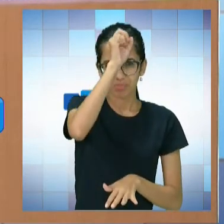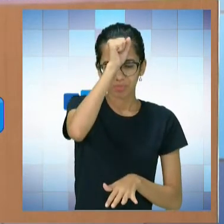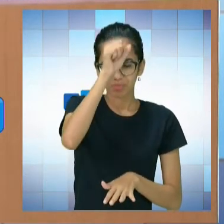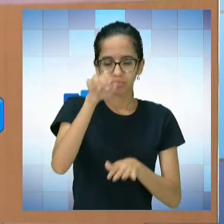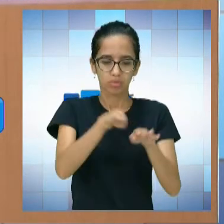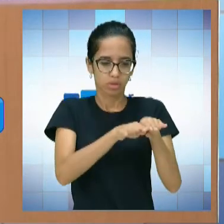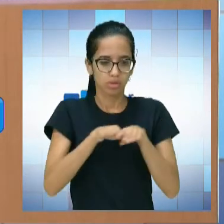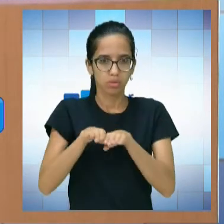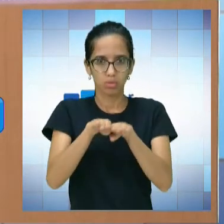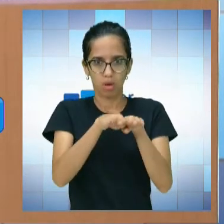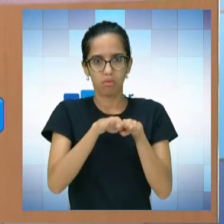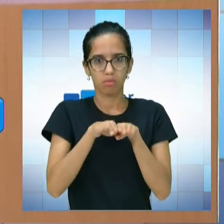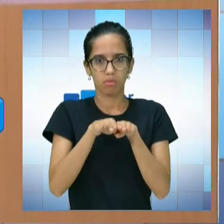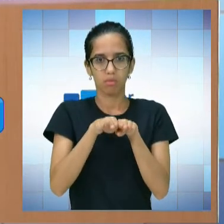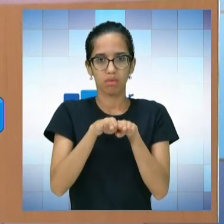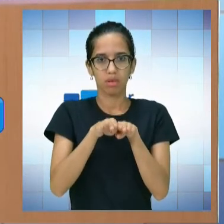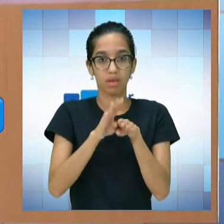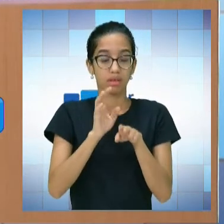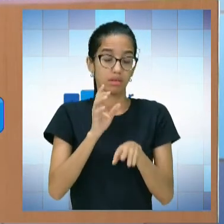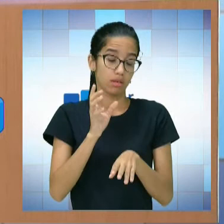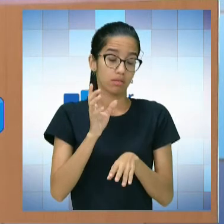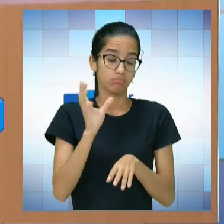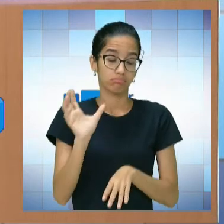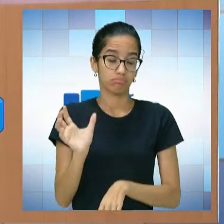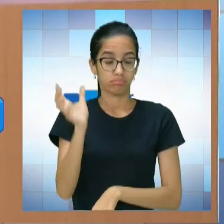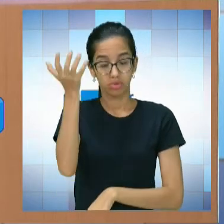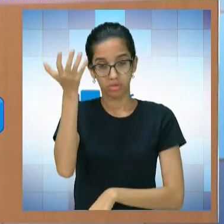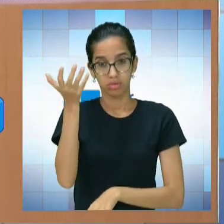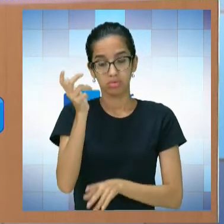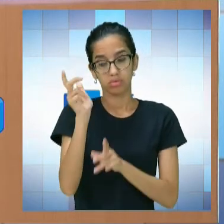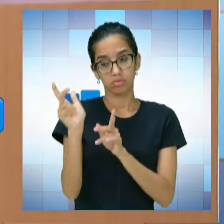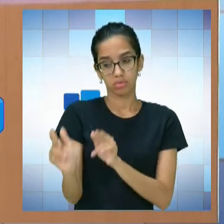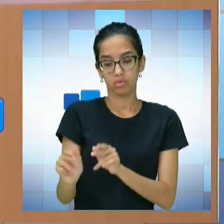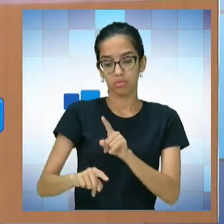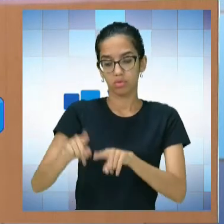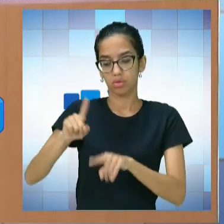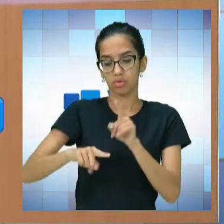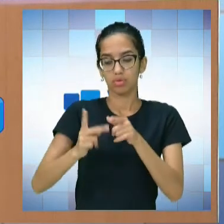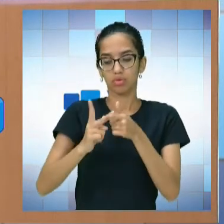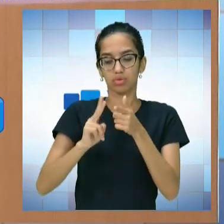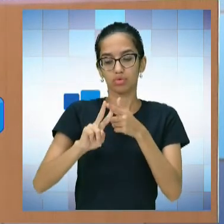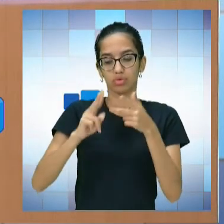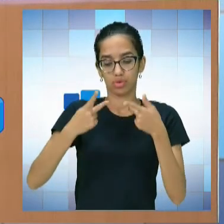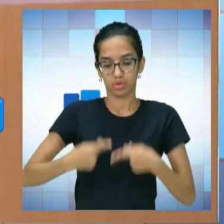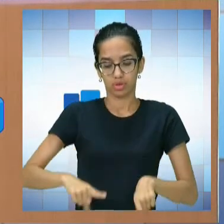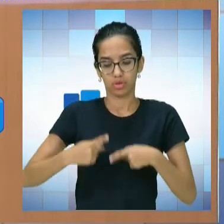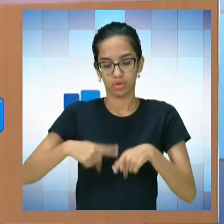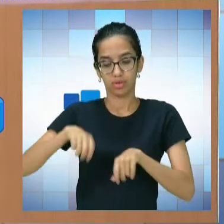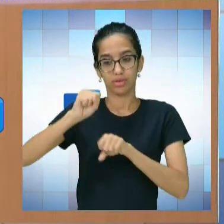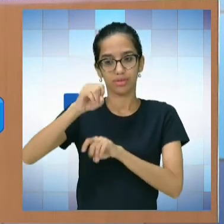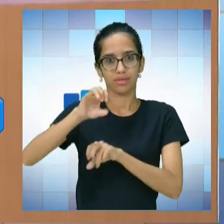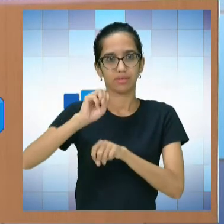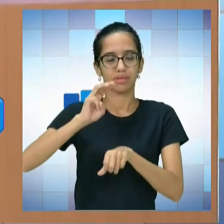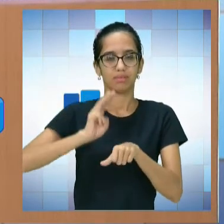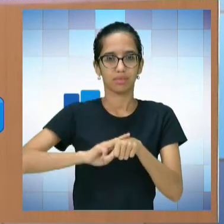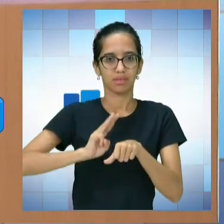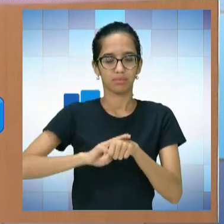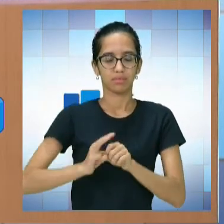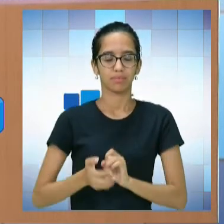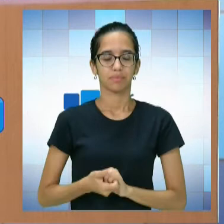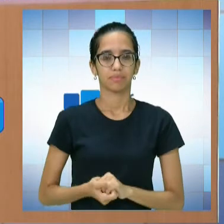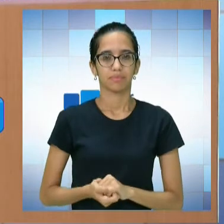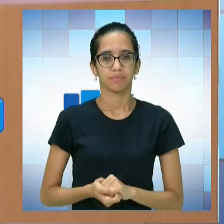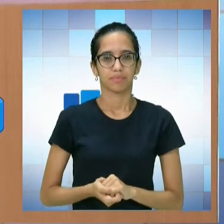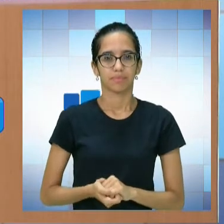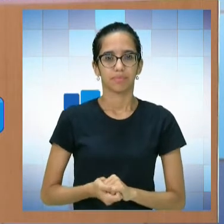por bem colocar no mesmo recurso as duas formas de se ensinar matemática. Então, no